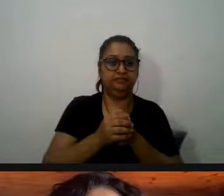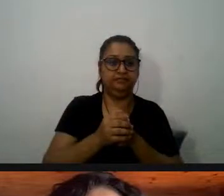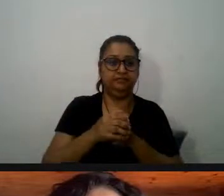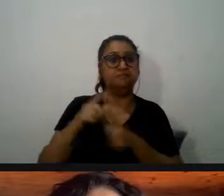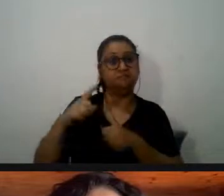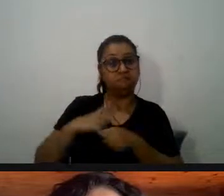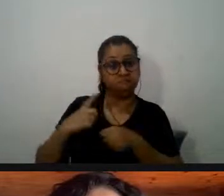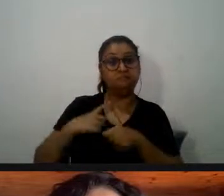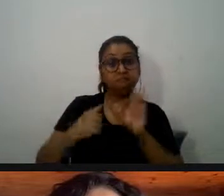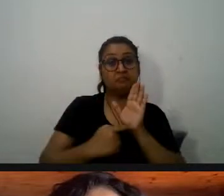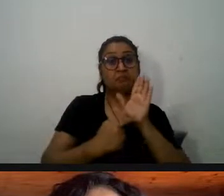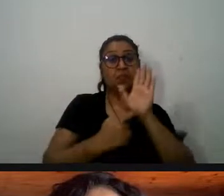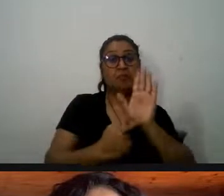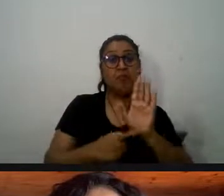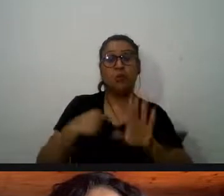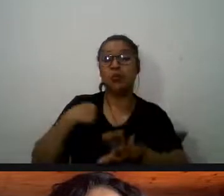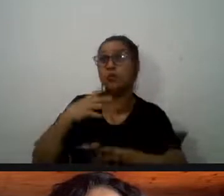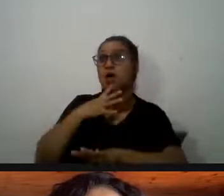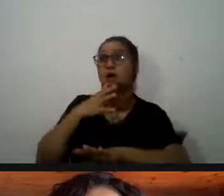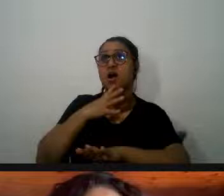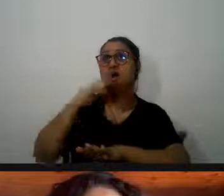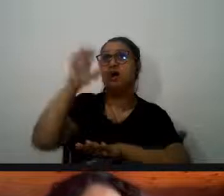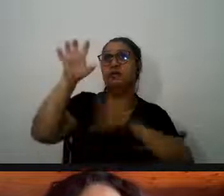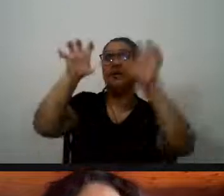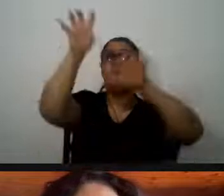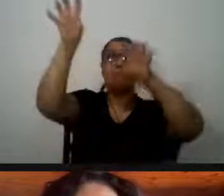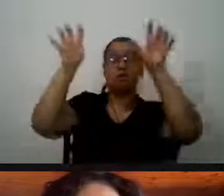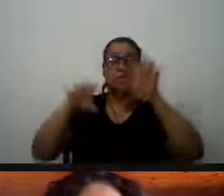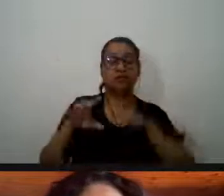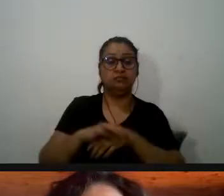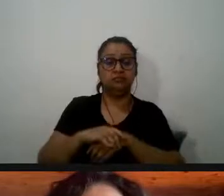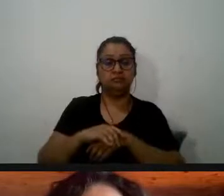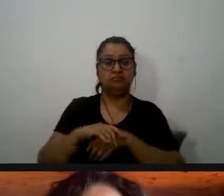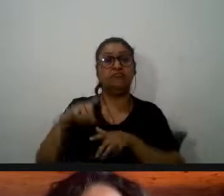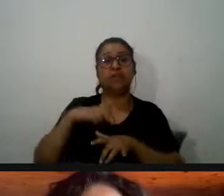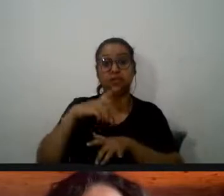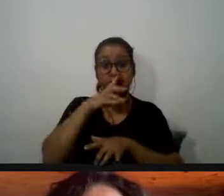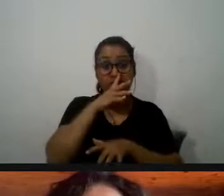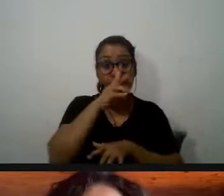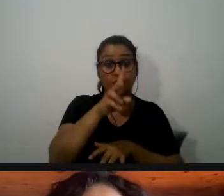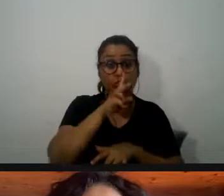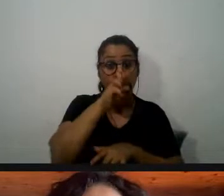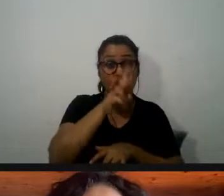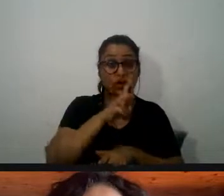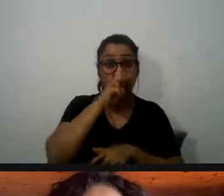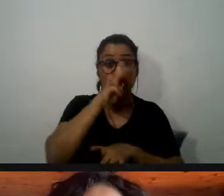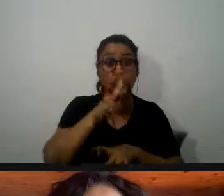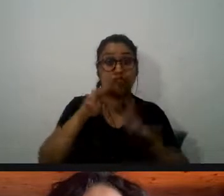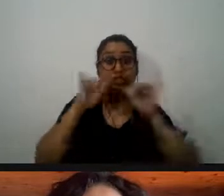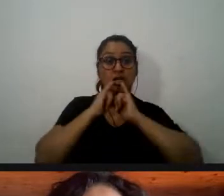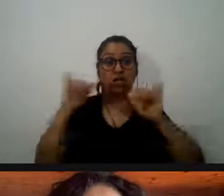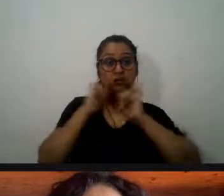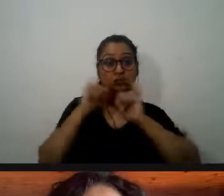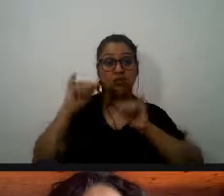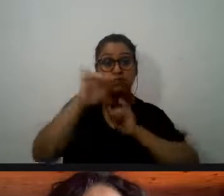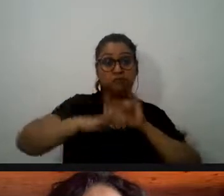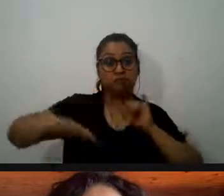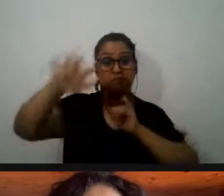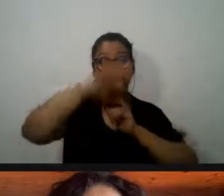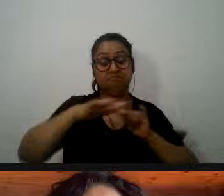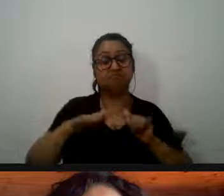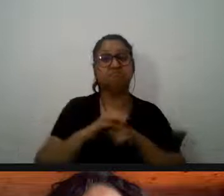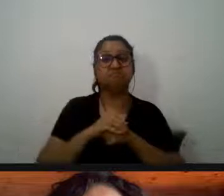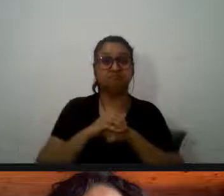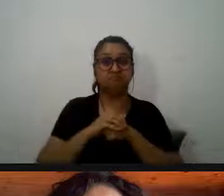disso que é dar a conhecer outra coisa depois há um nível forte que é divulgar para um grande público ou divulgar para um público